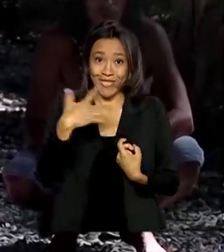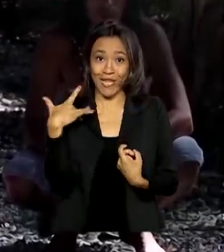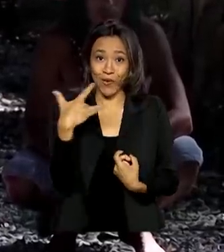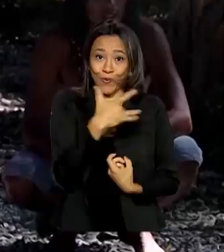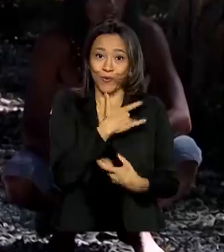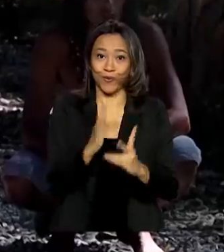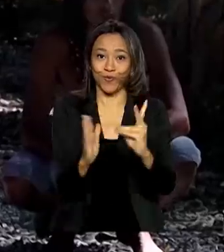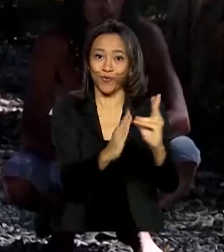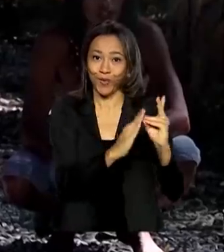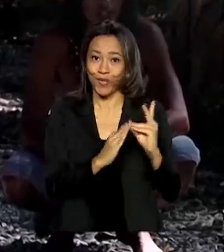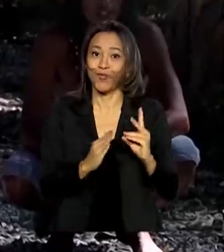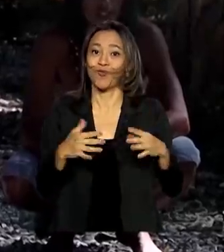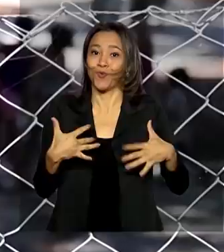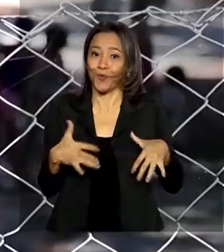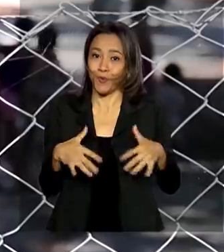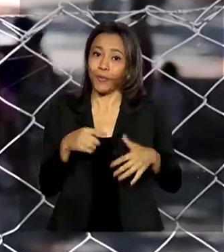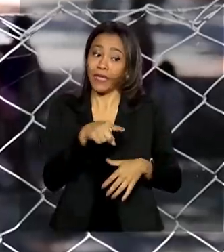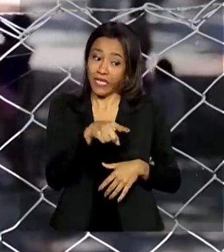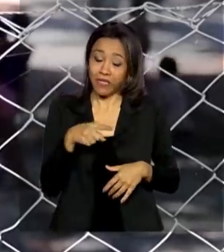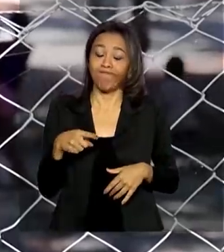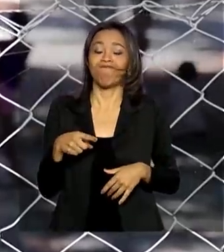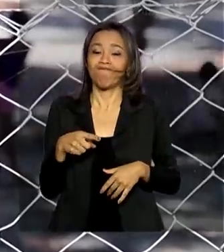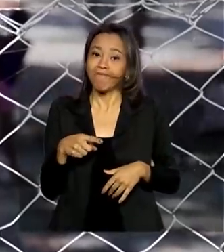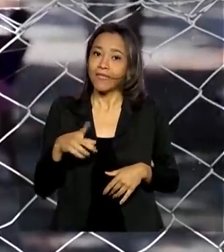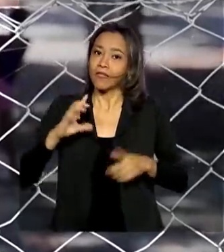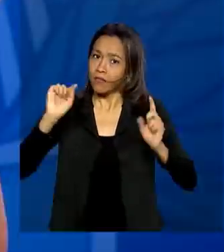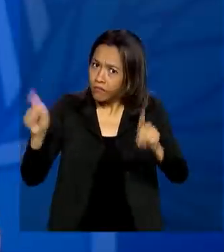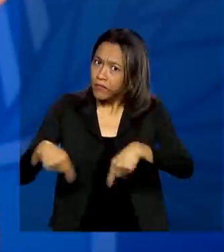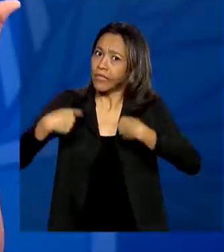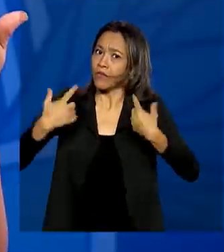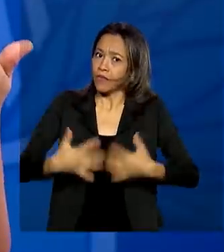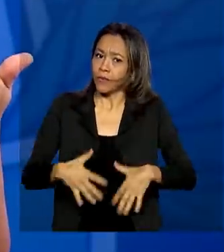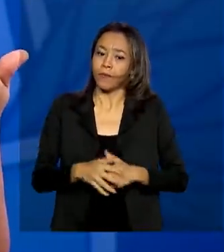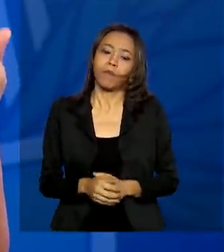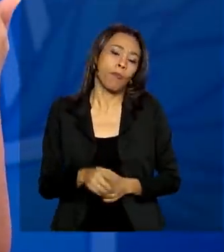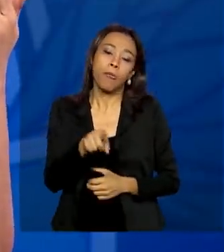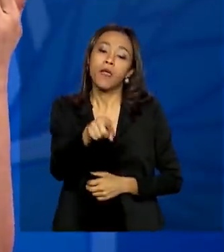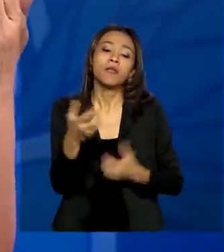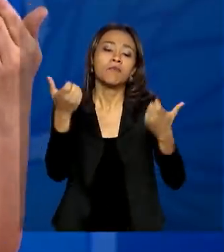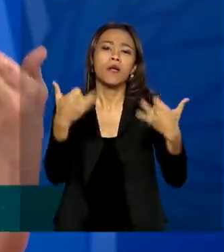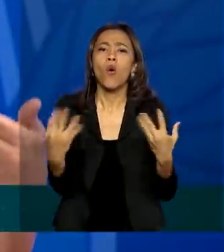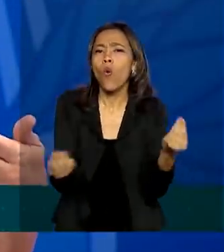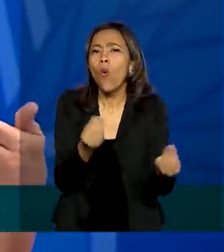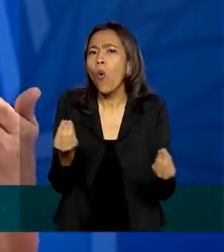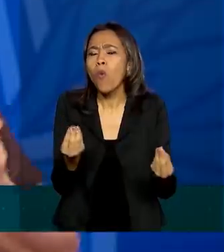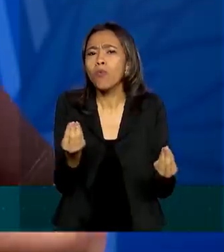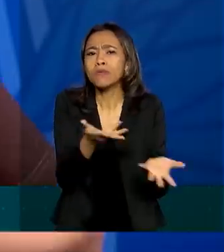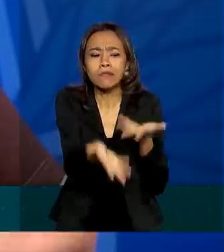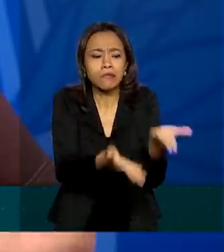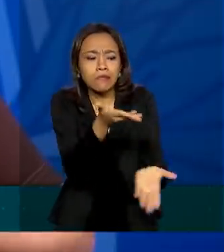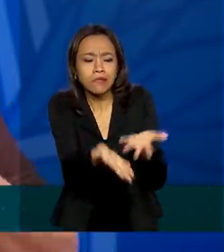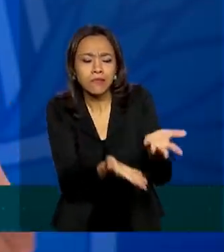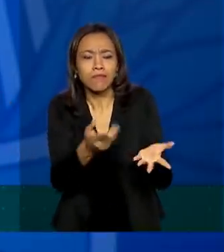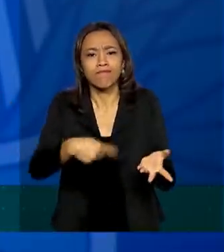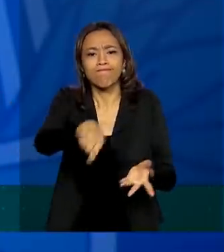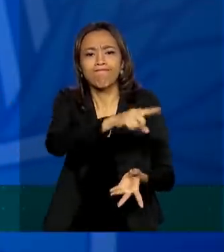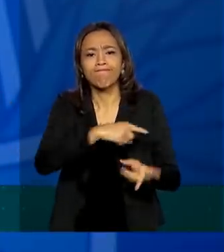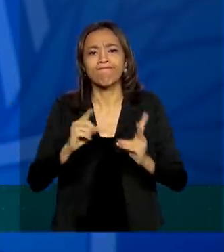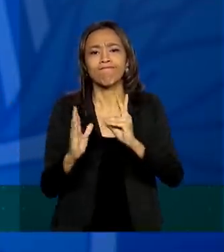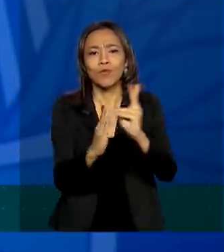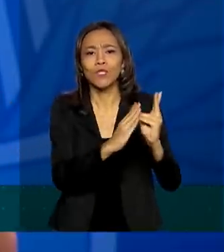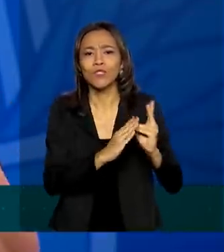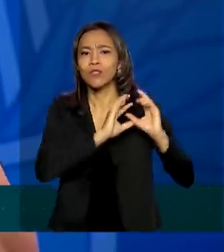índios e disse que a questão tem sido um desafio. Como lidar com os nossos povos tradicionais, levar a